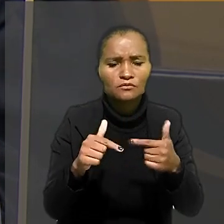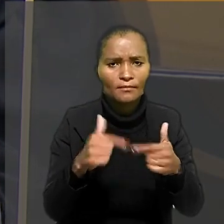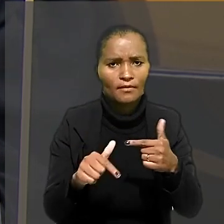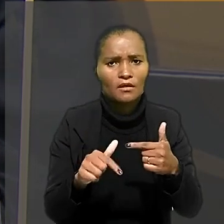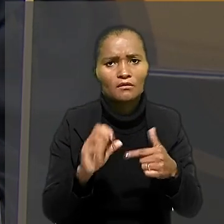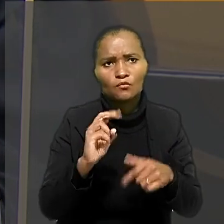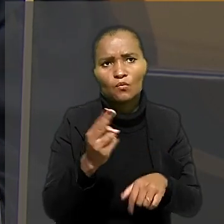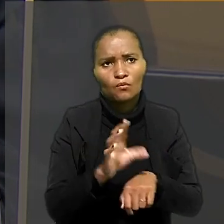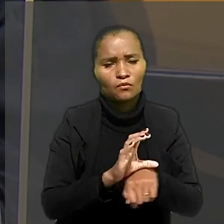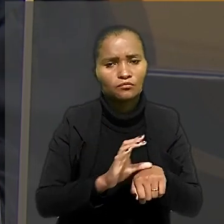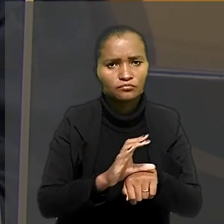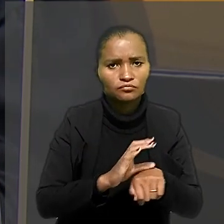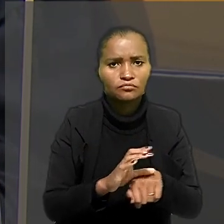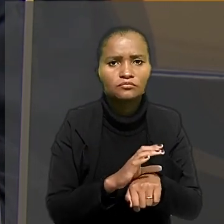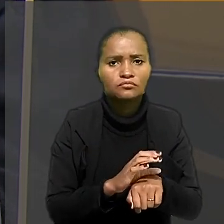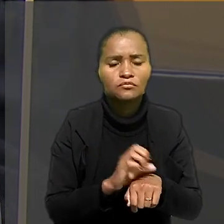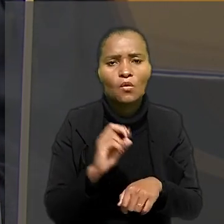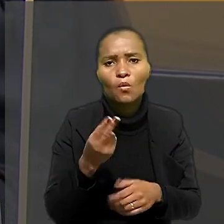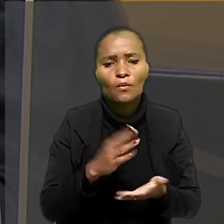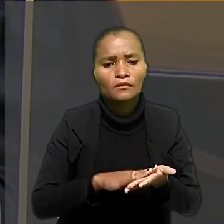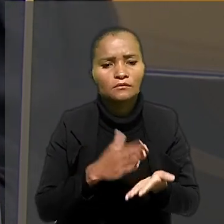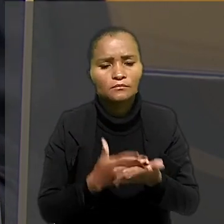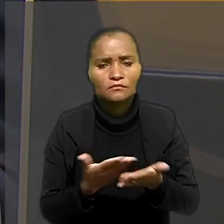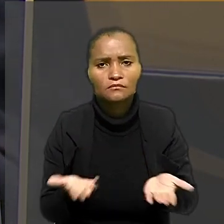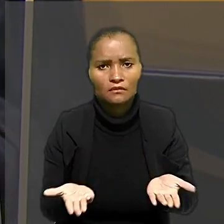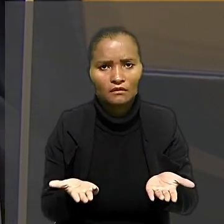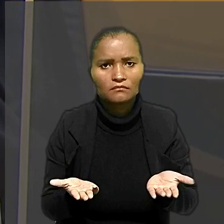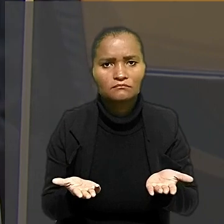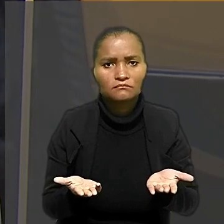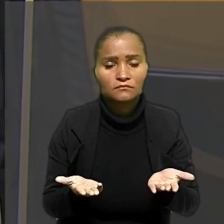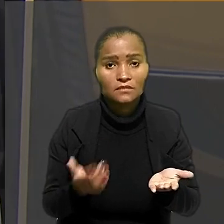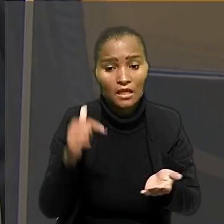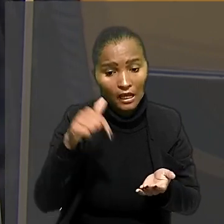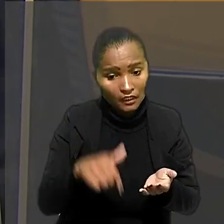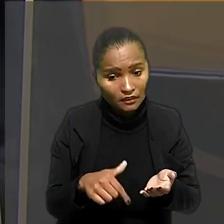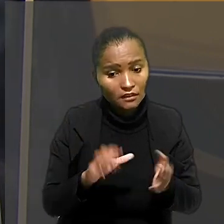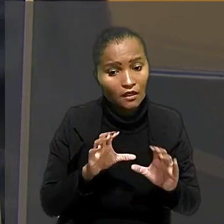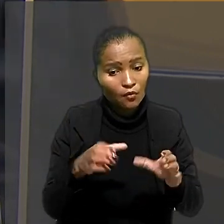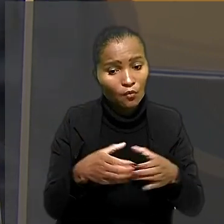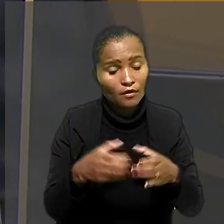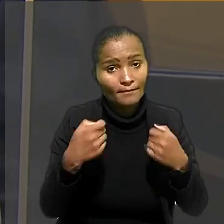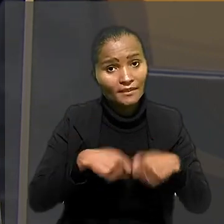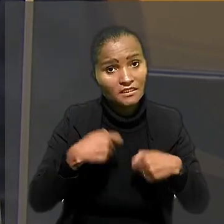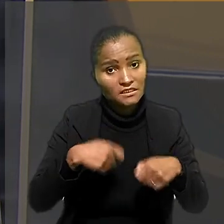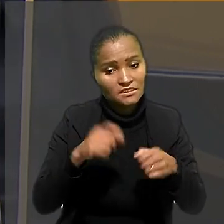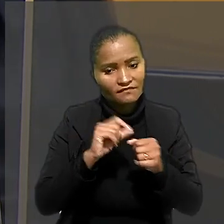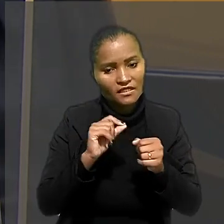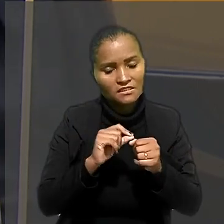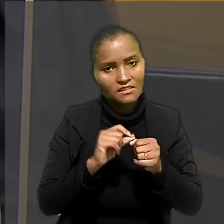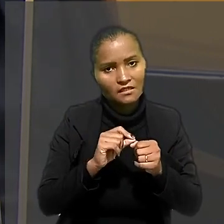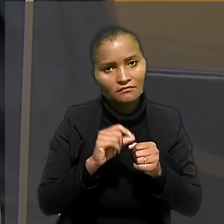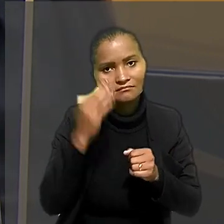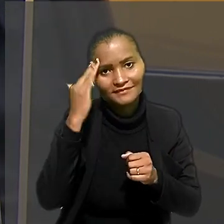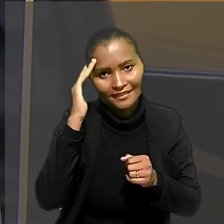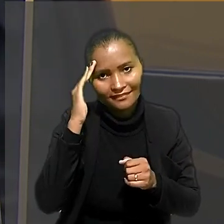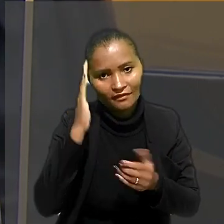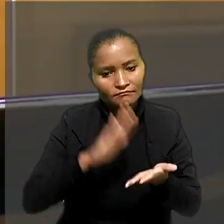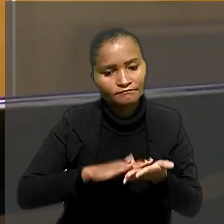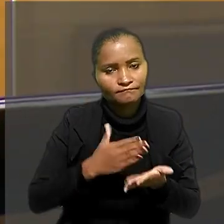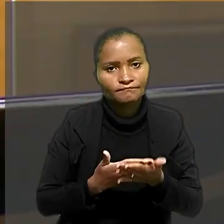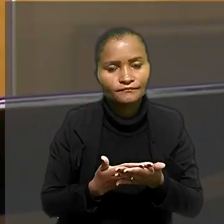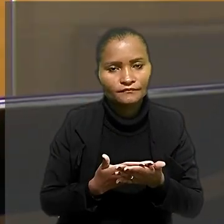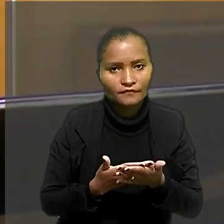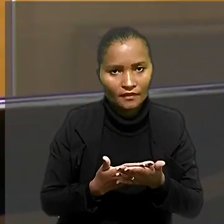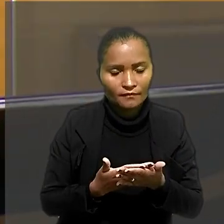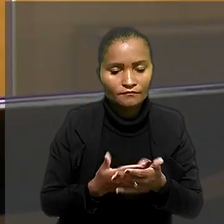da Constituição Federal ou à interpretação conforme. Ou seja, cabe a esta corte fazer a interpretação conforme.